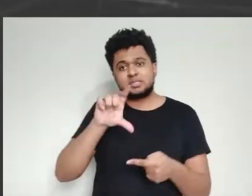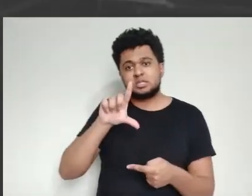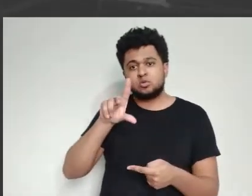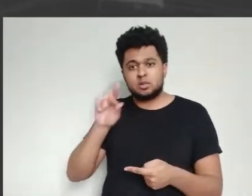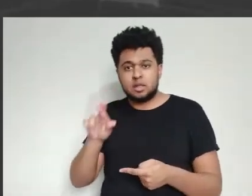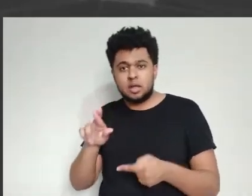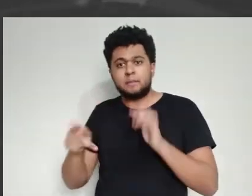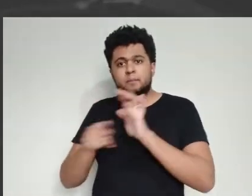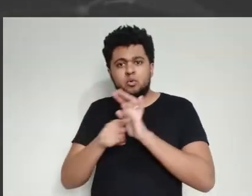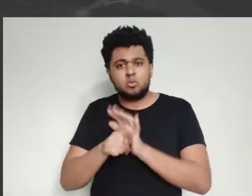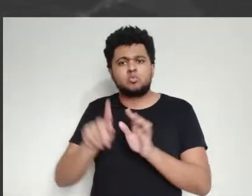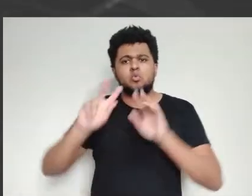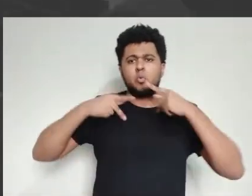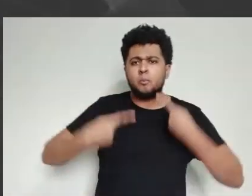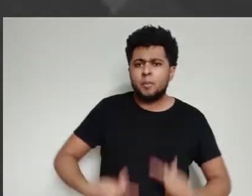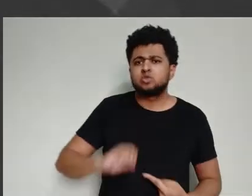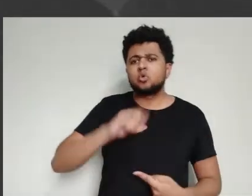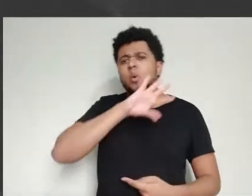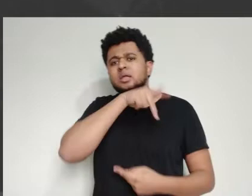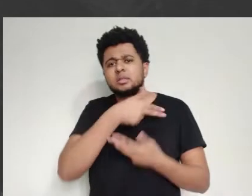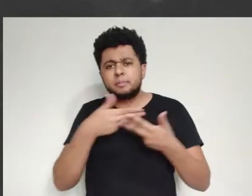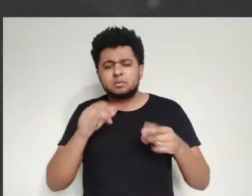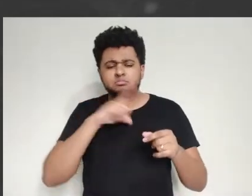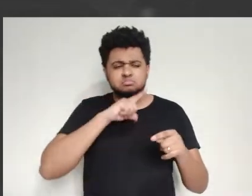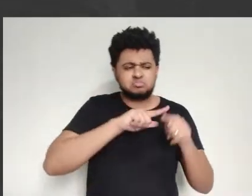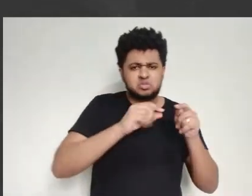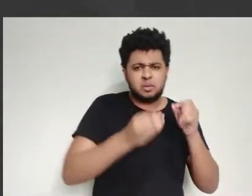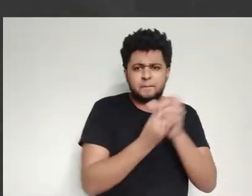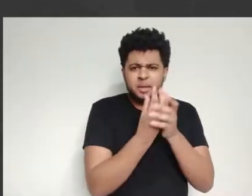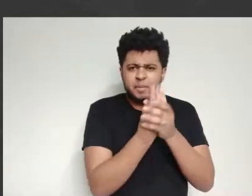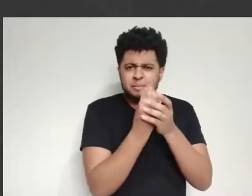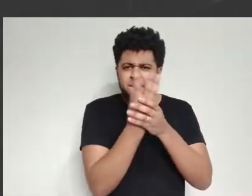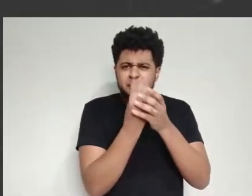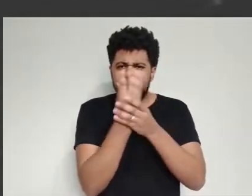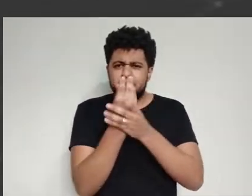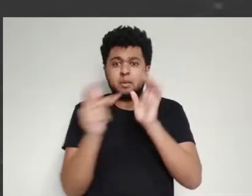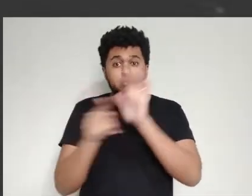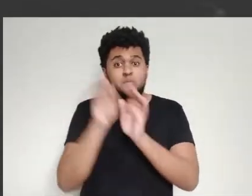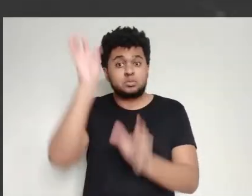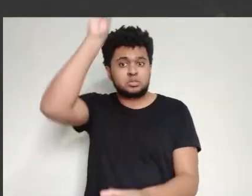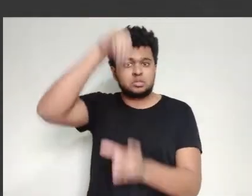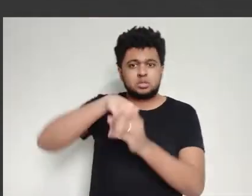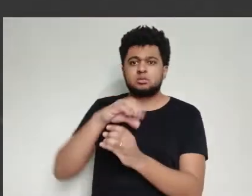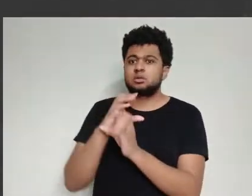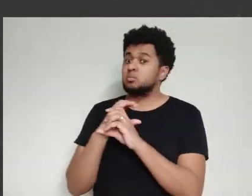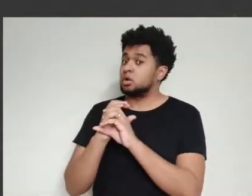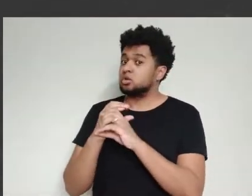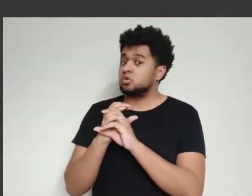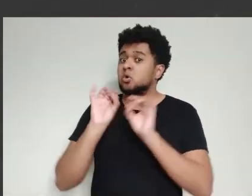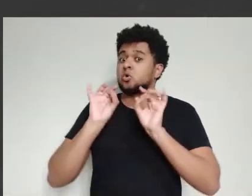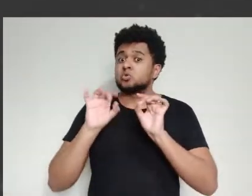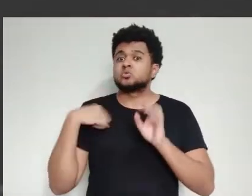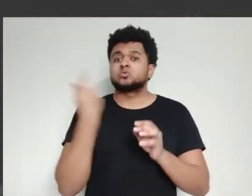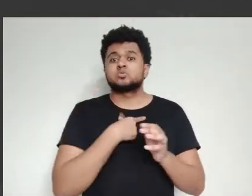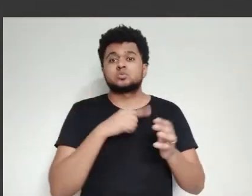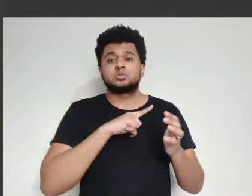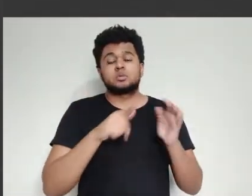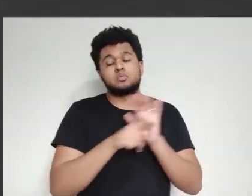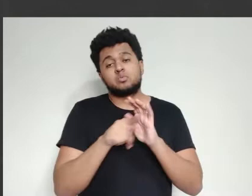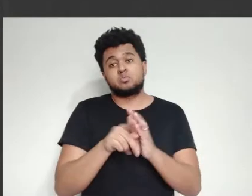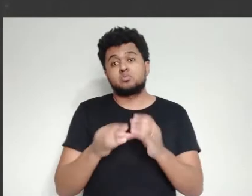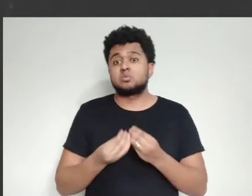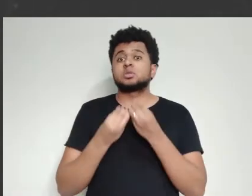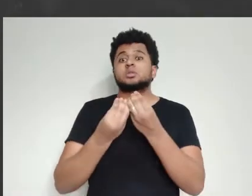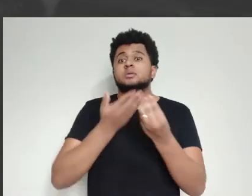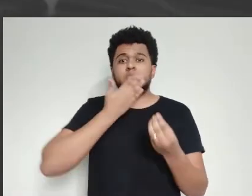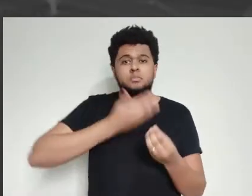de fazer a vacina, se ela realmente vale a pena seguir para frente. A gente não vai direto para os testes em animais. A gente escolhe a forma